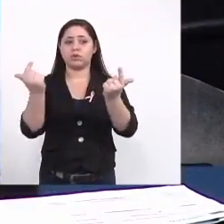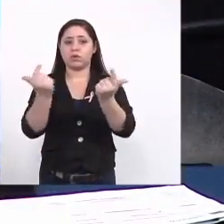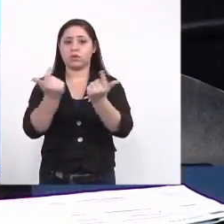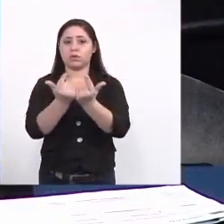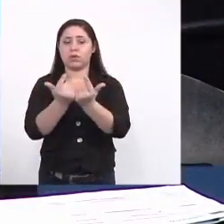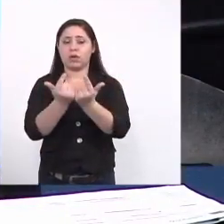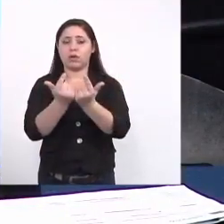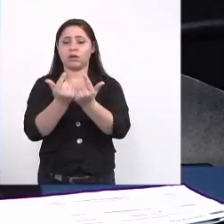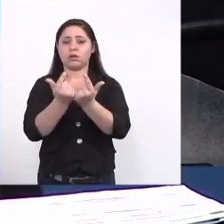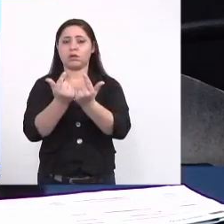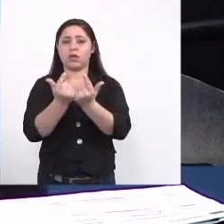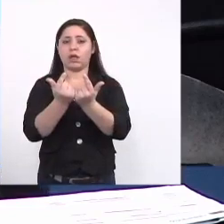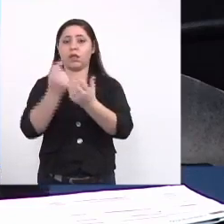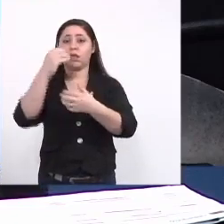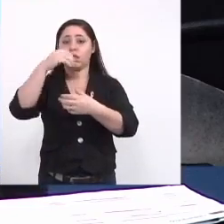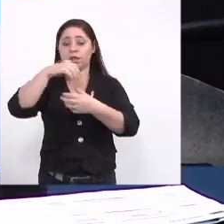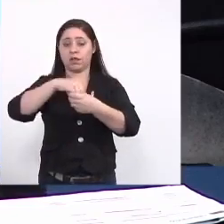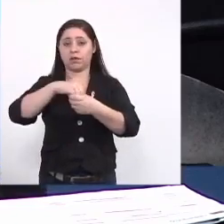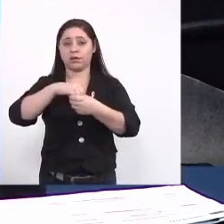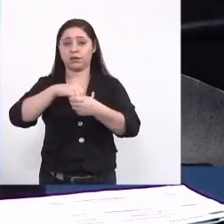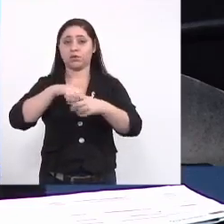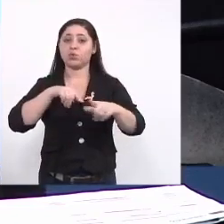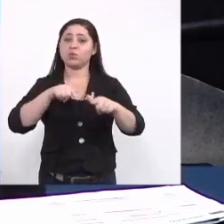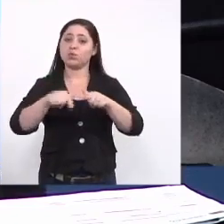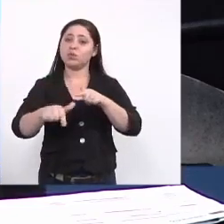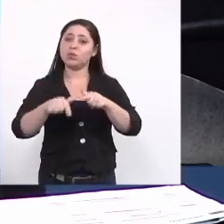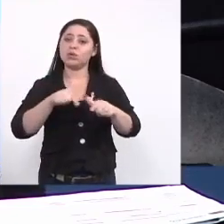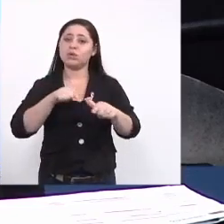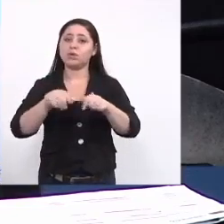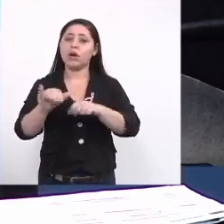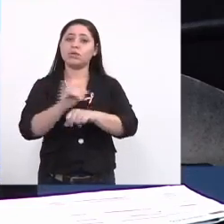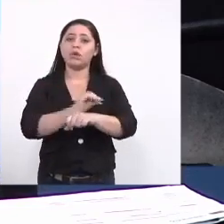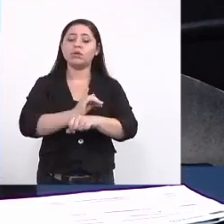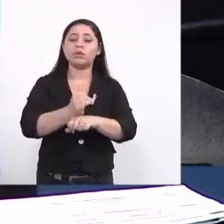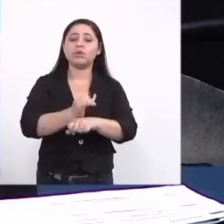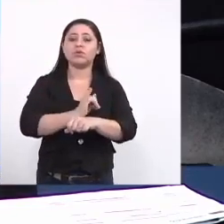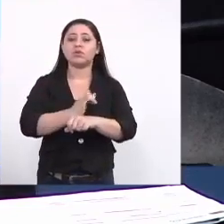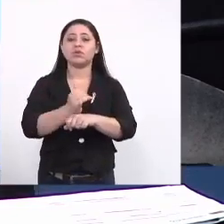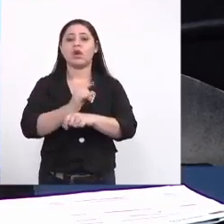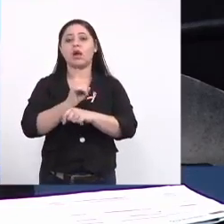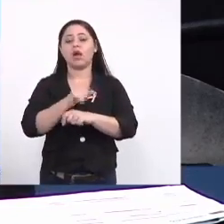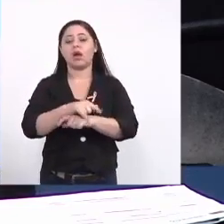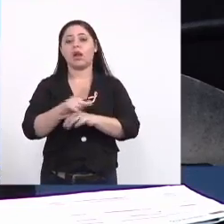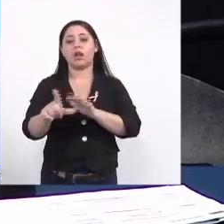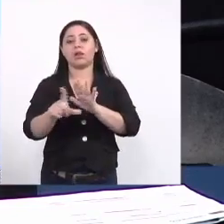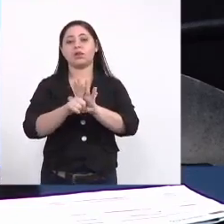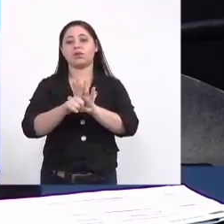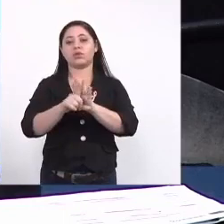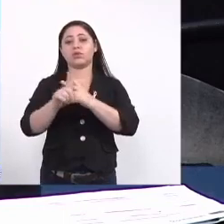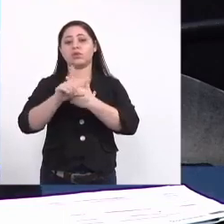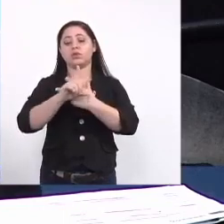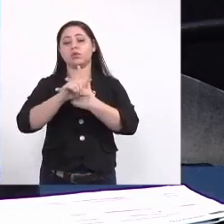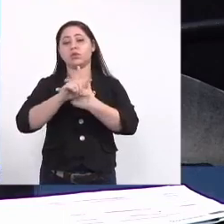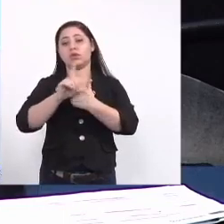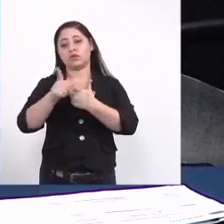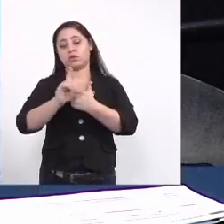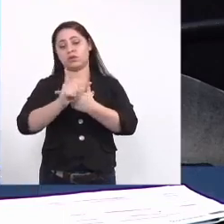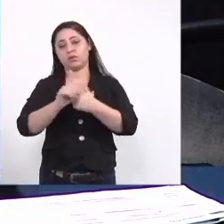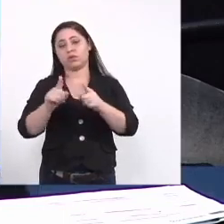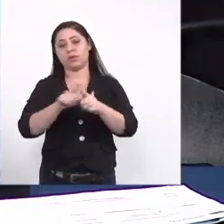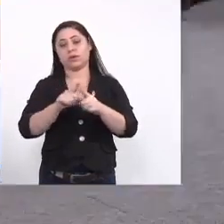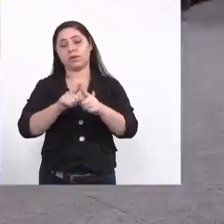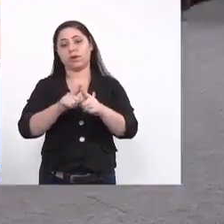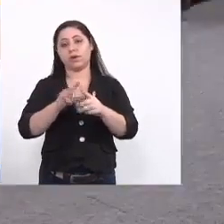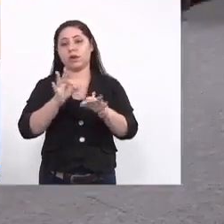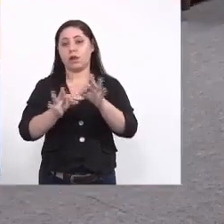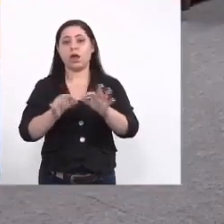dentro das nossas atividades legislativas e atribuições legais a